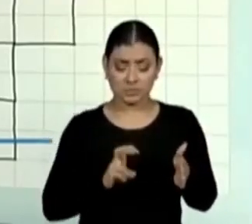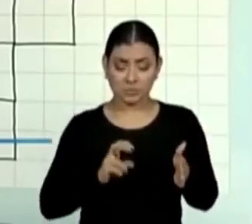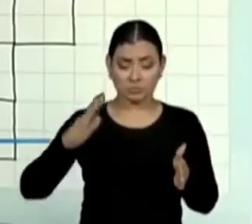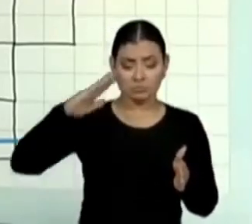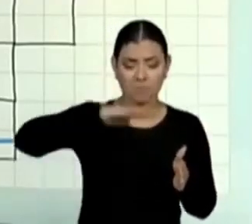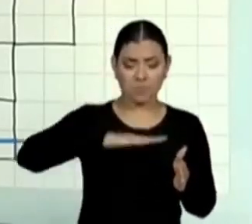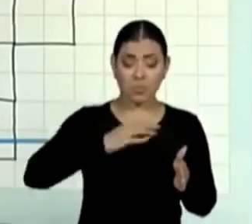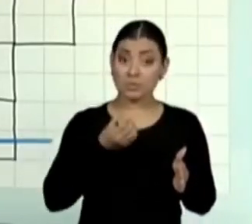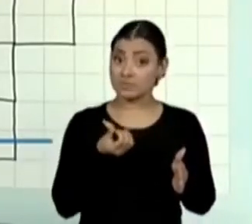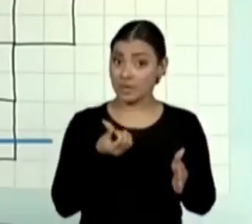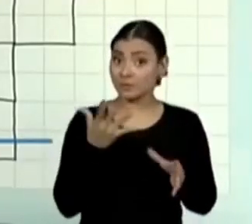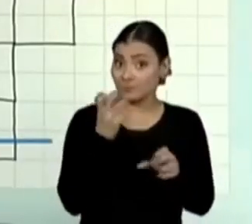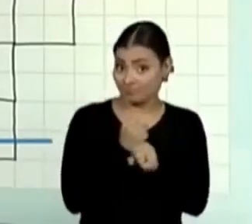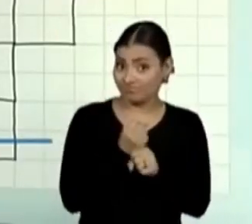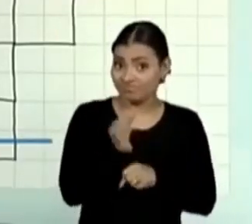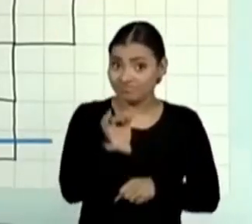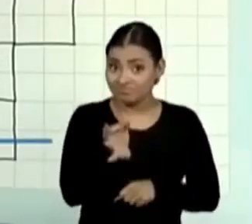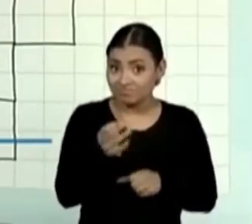Tudo bem?